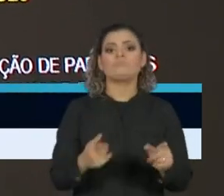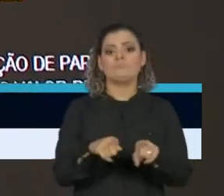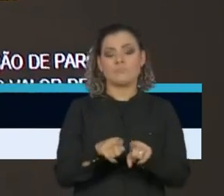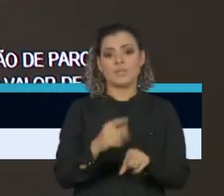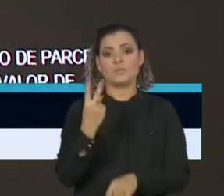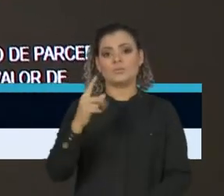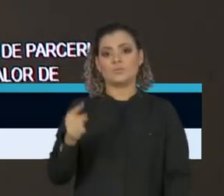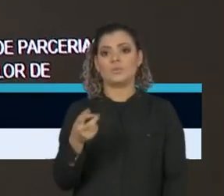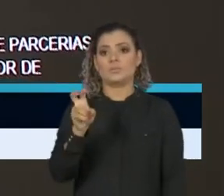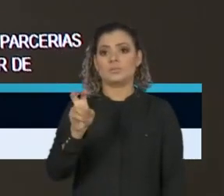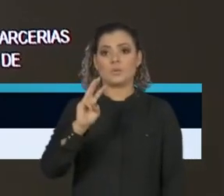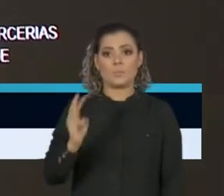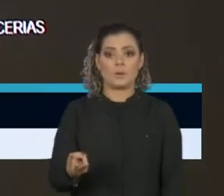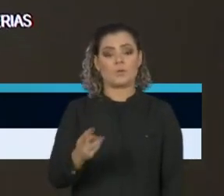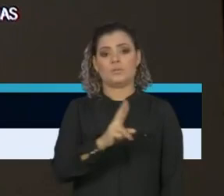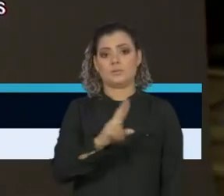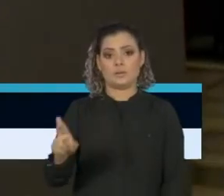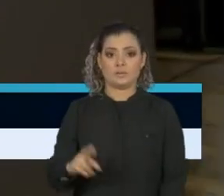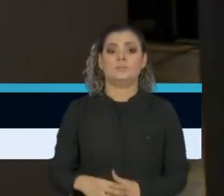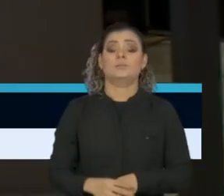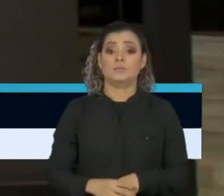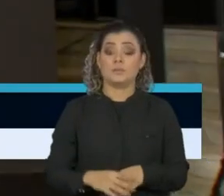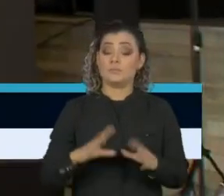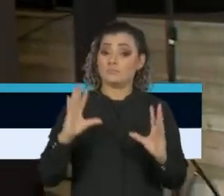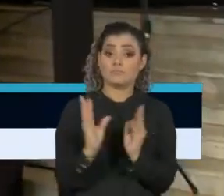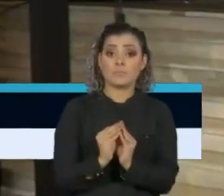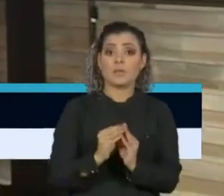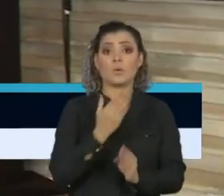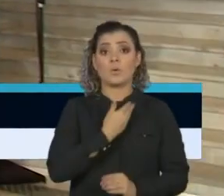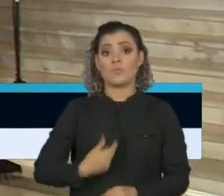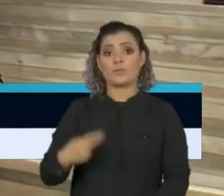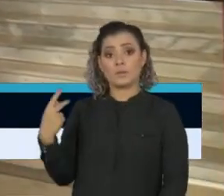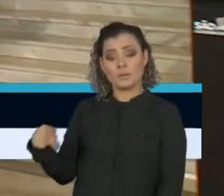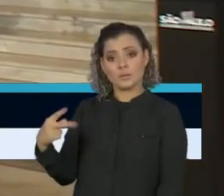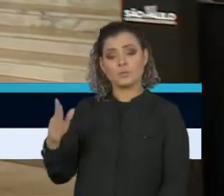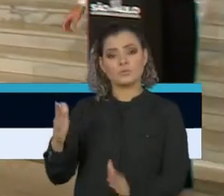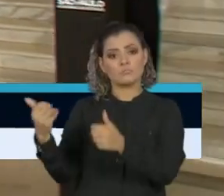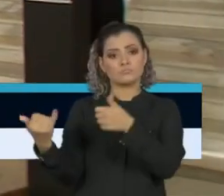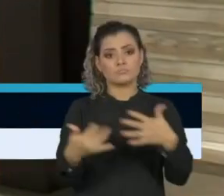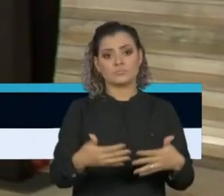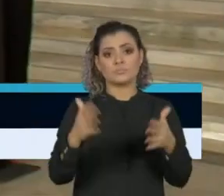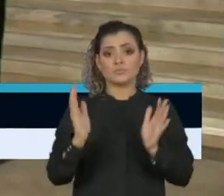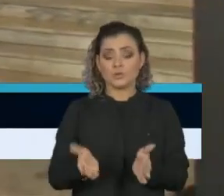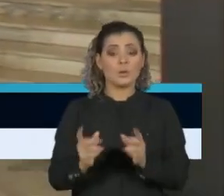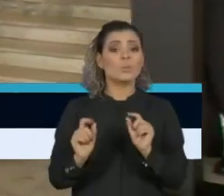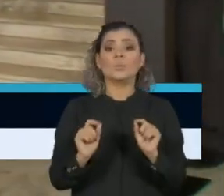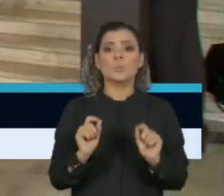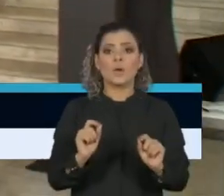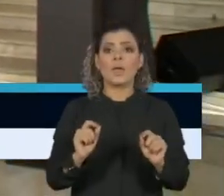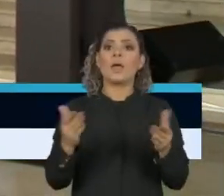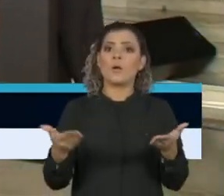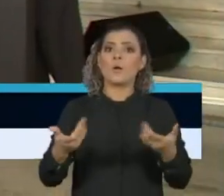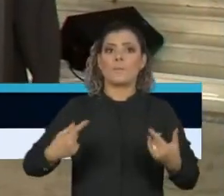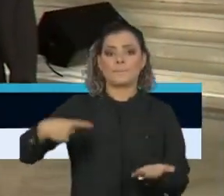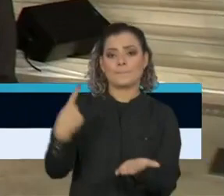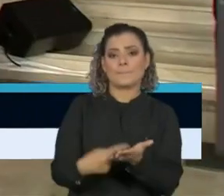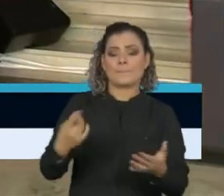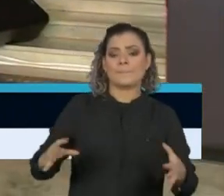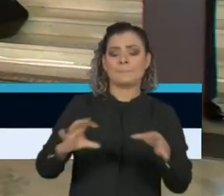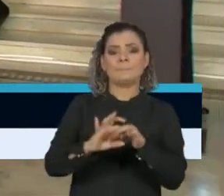2,5 milhões de reais. E, finalmente, como o governador já mencionou, a consolidação de